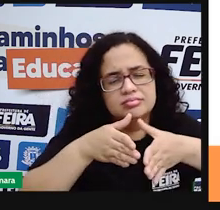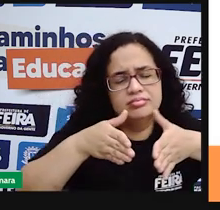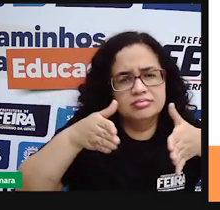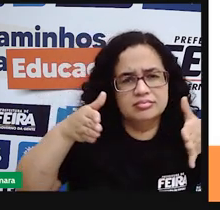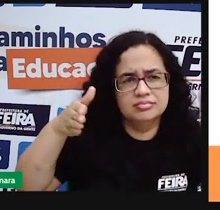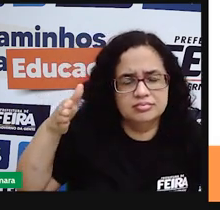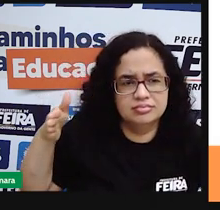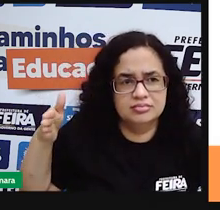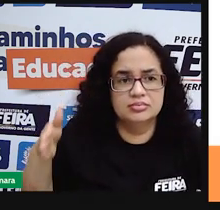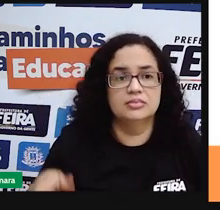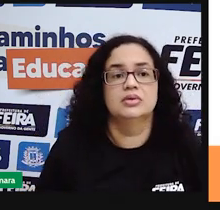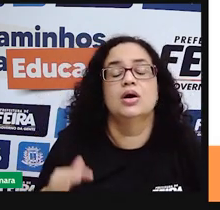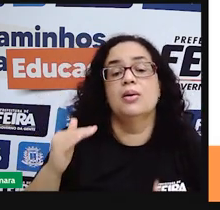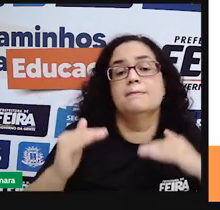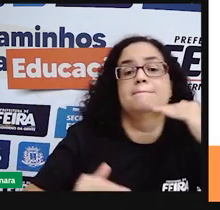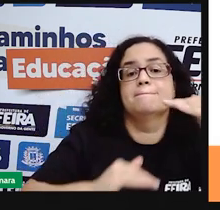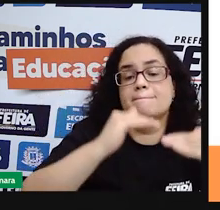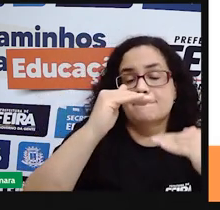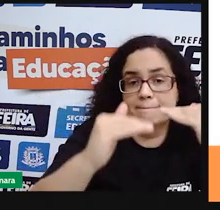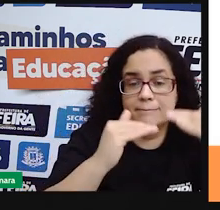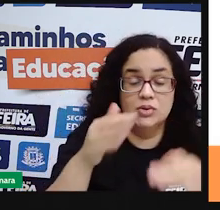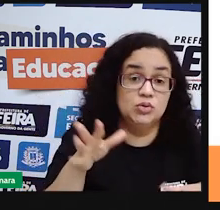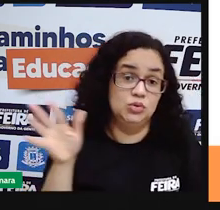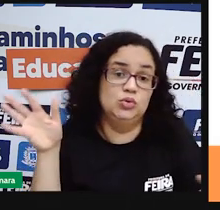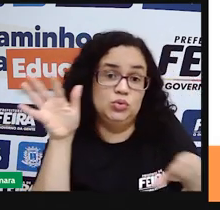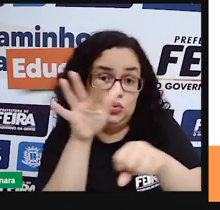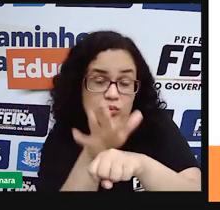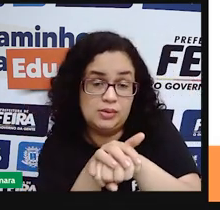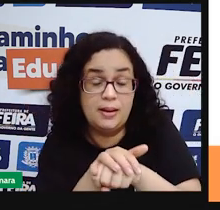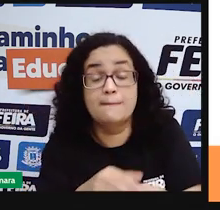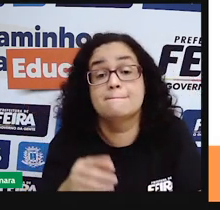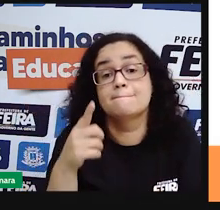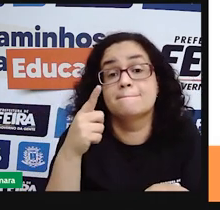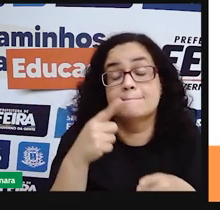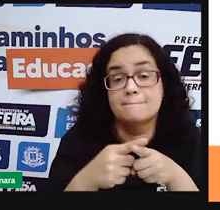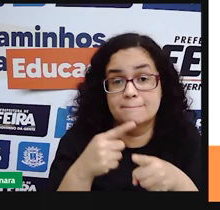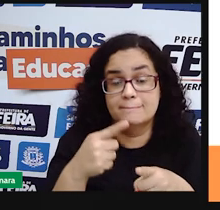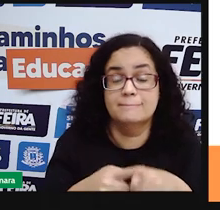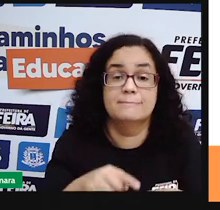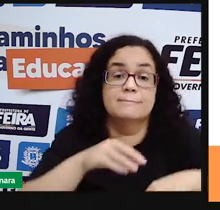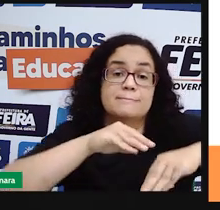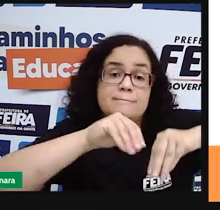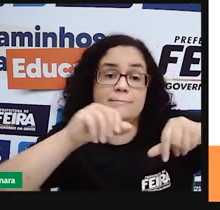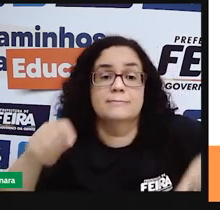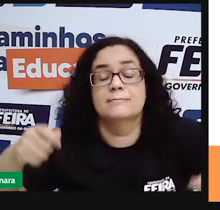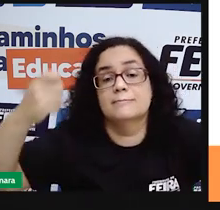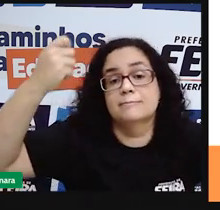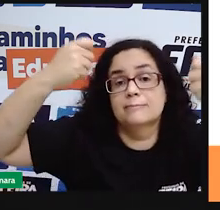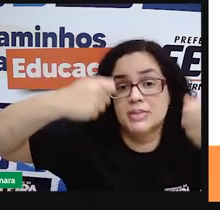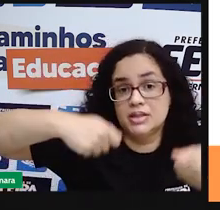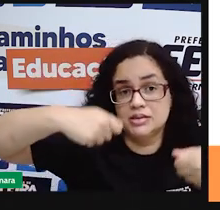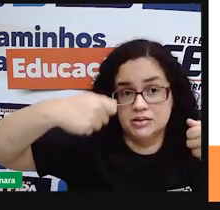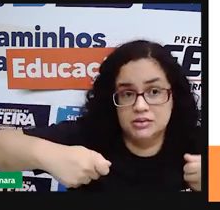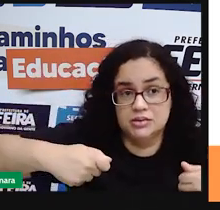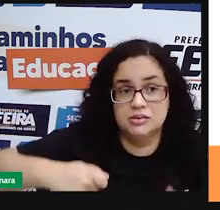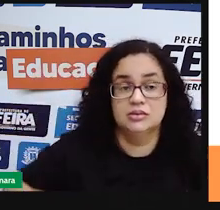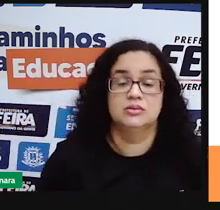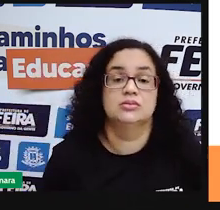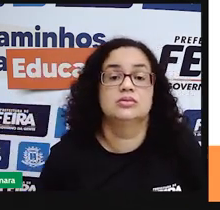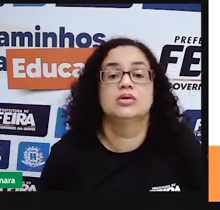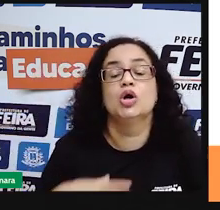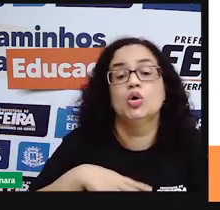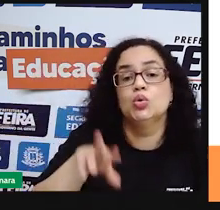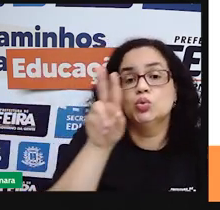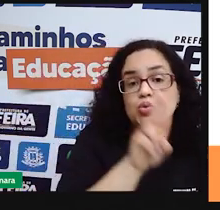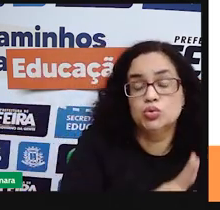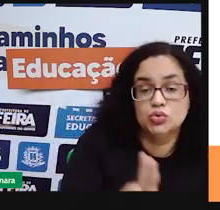processo de colonização. Porque para explorar a terra, para explorar as riquezas, os índios eram utilizados